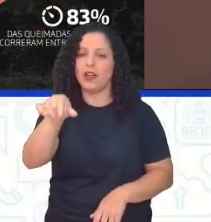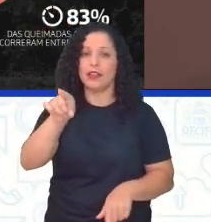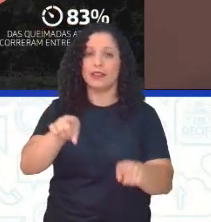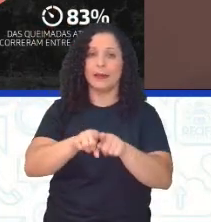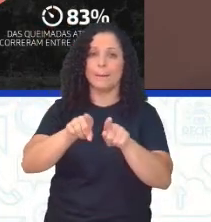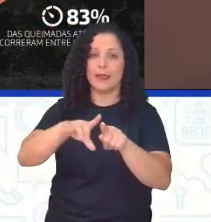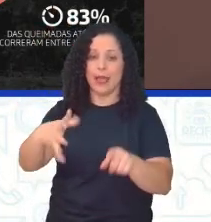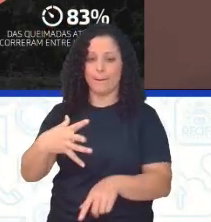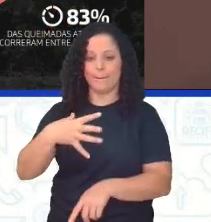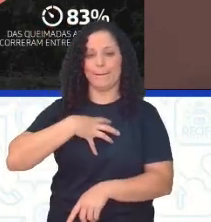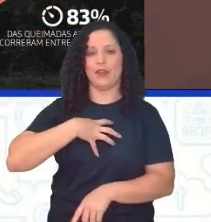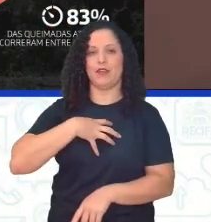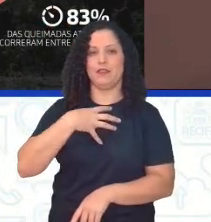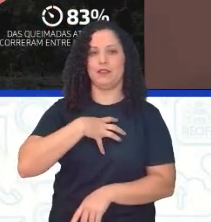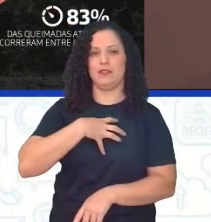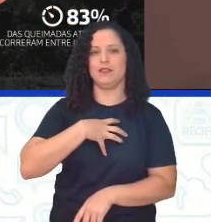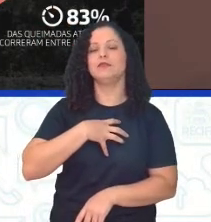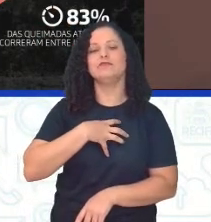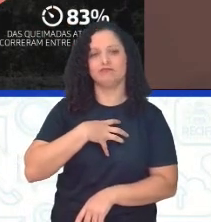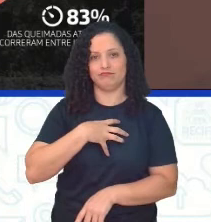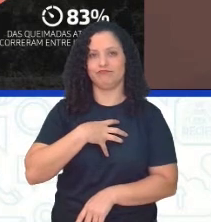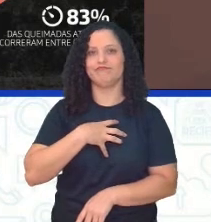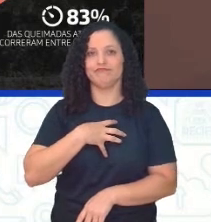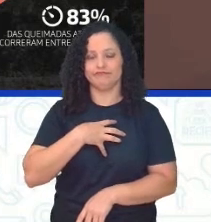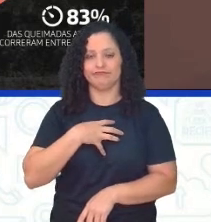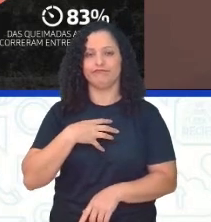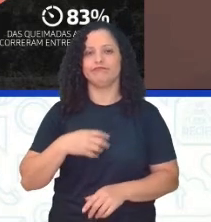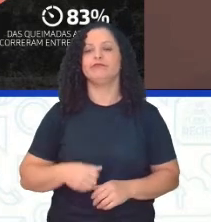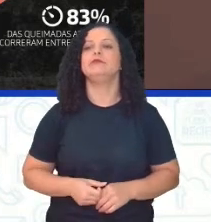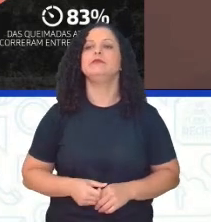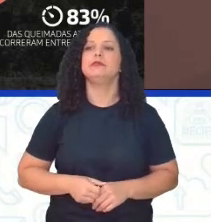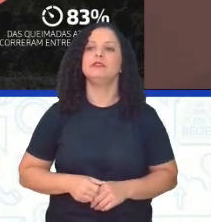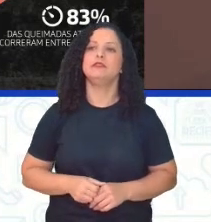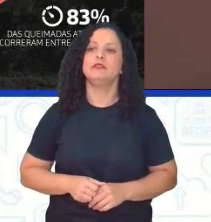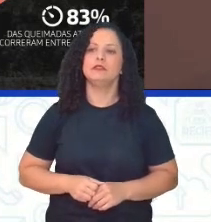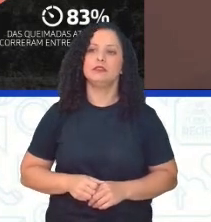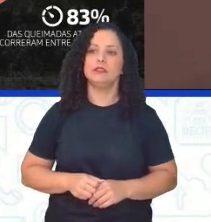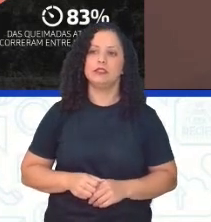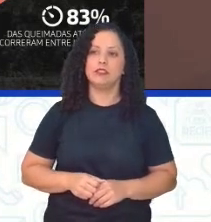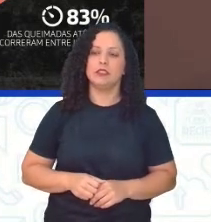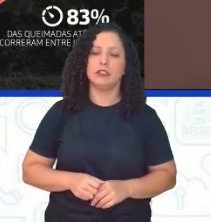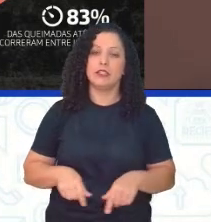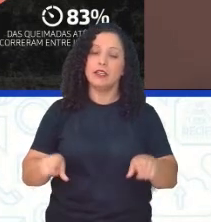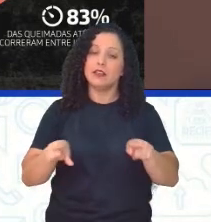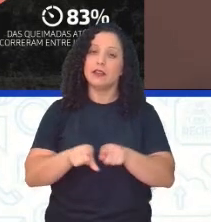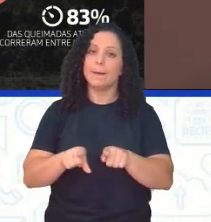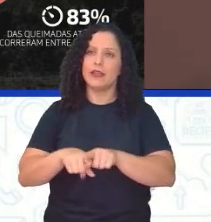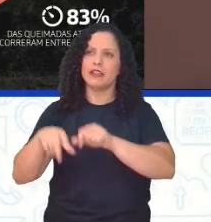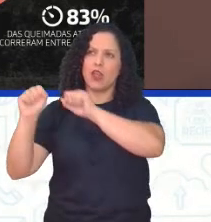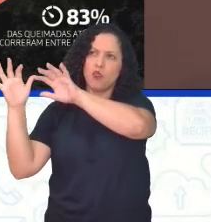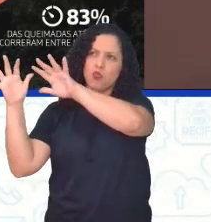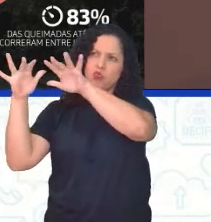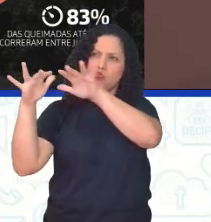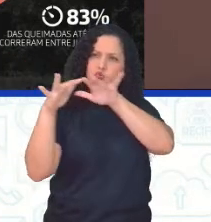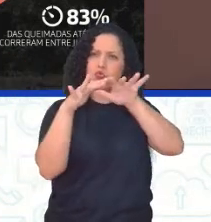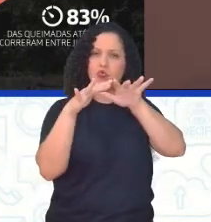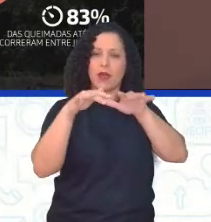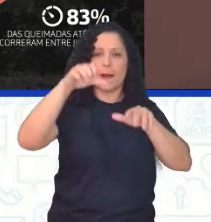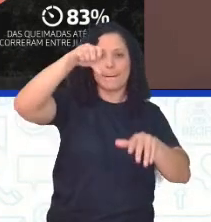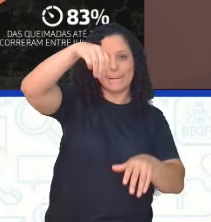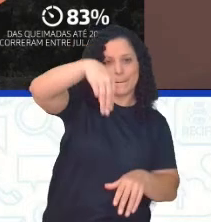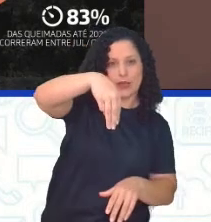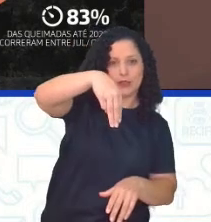Bahia, né? Naquela região ali famosa, chamada Matopiba, né? E indo ali em direção ao Mato